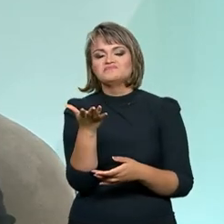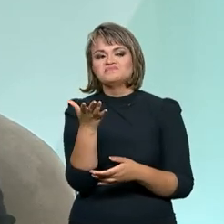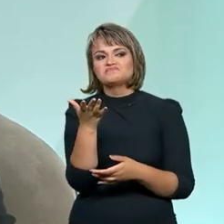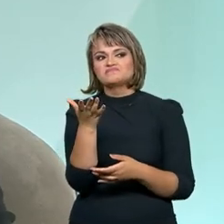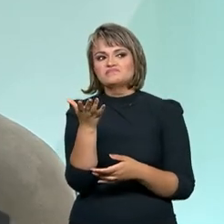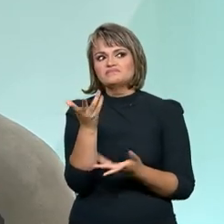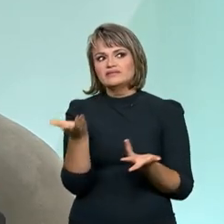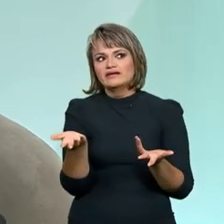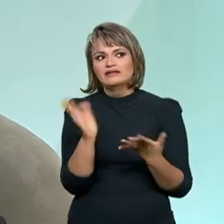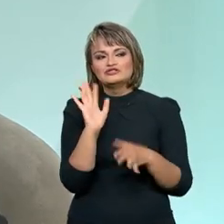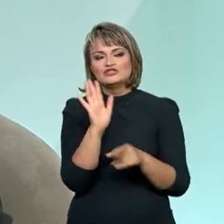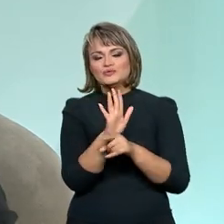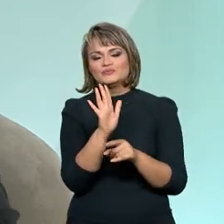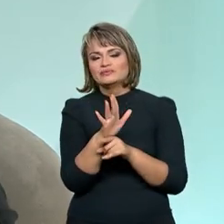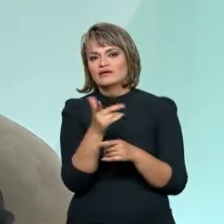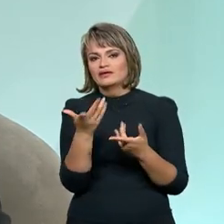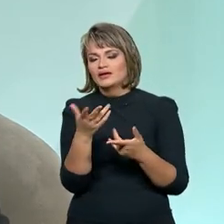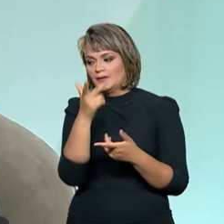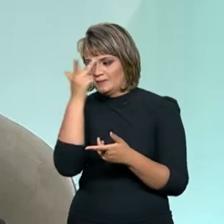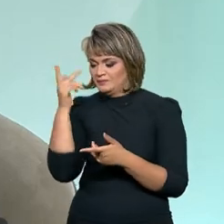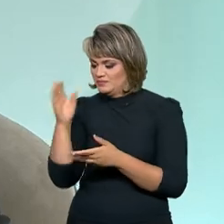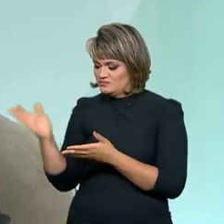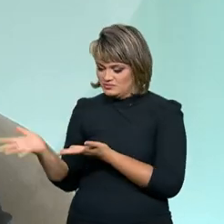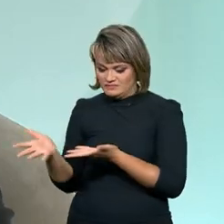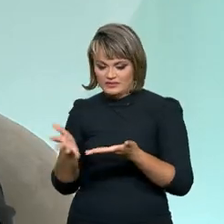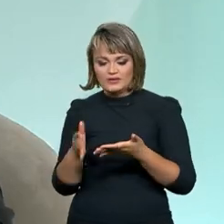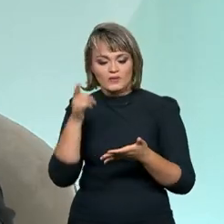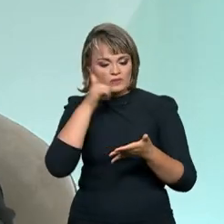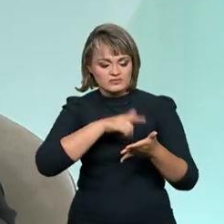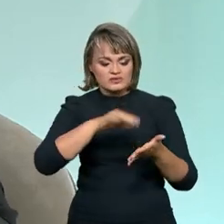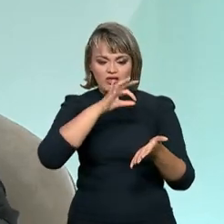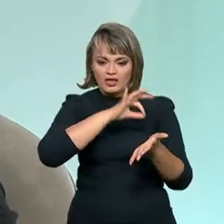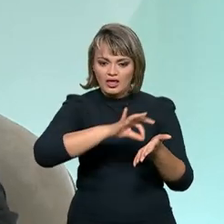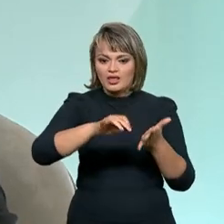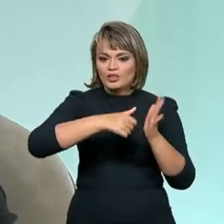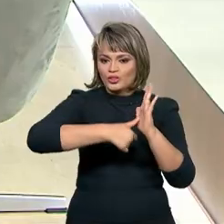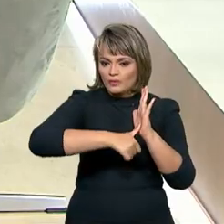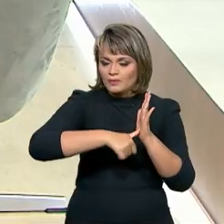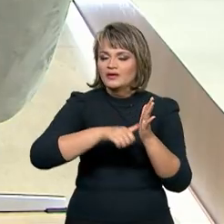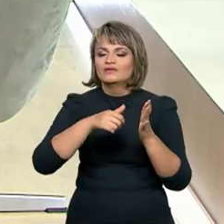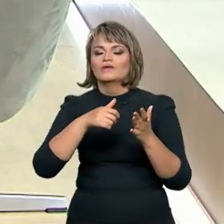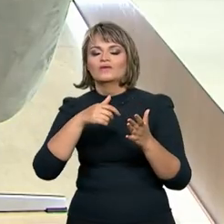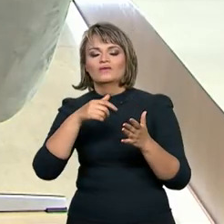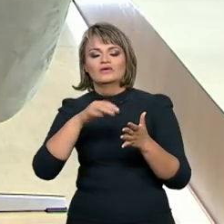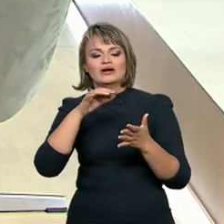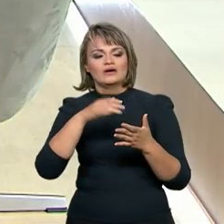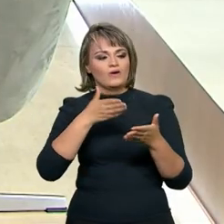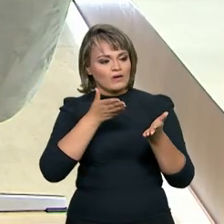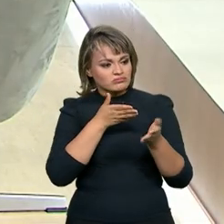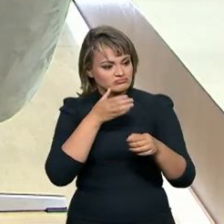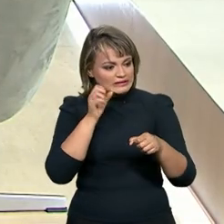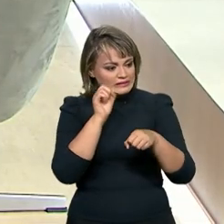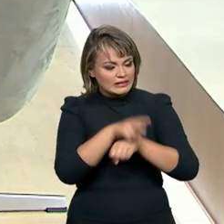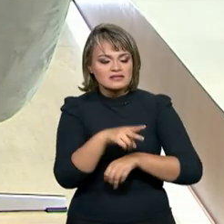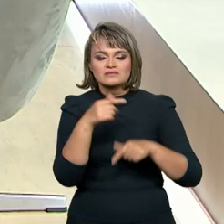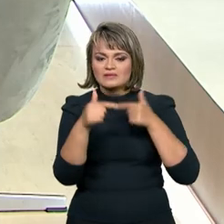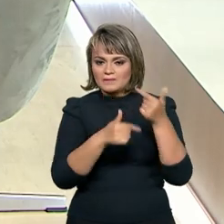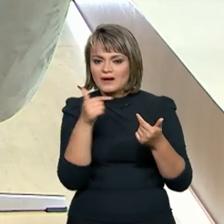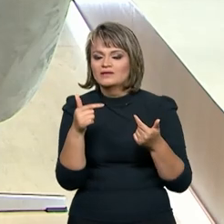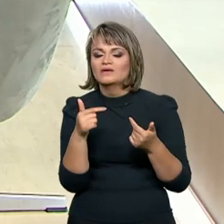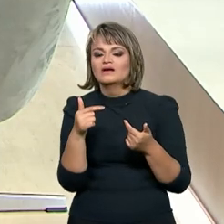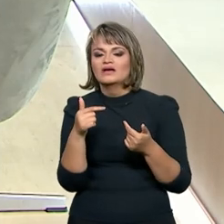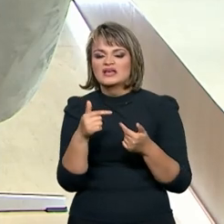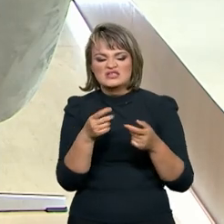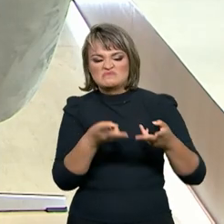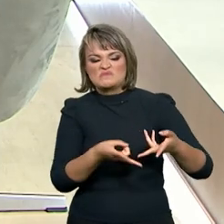fortalecimento para que essas pessoas sejam documentadas, elas ingressem no mundo do trabalho de forma segura, não